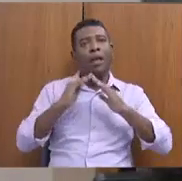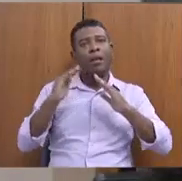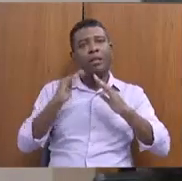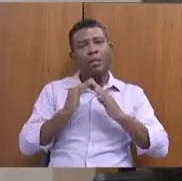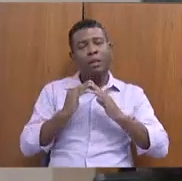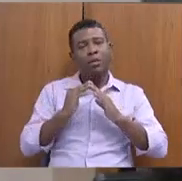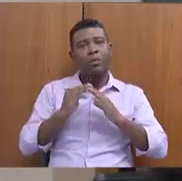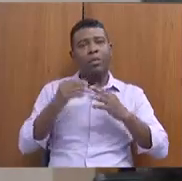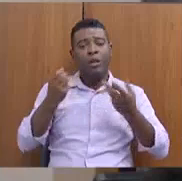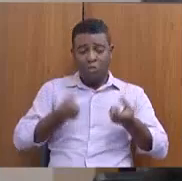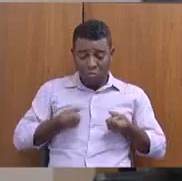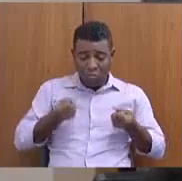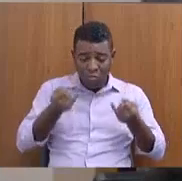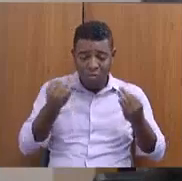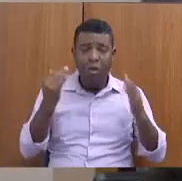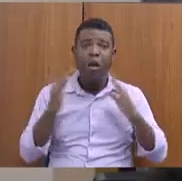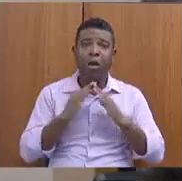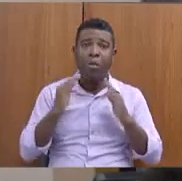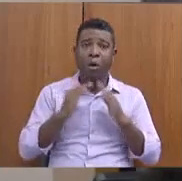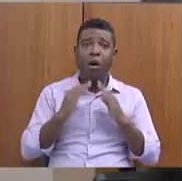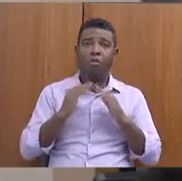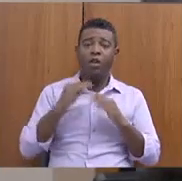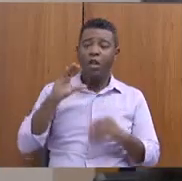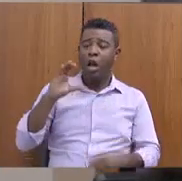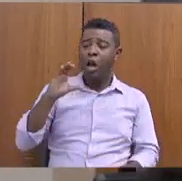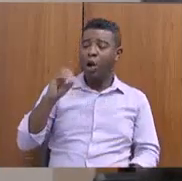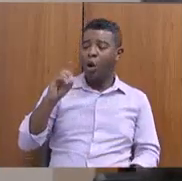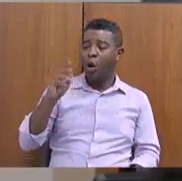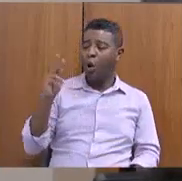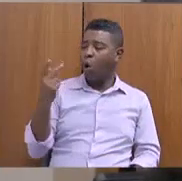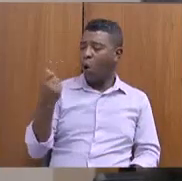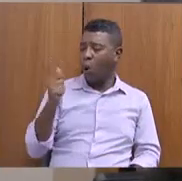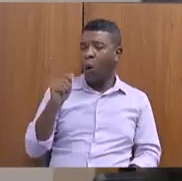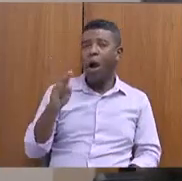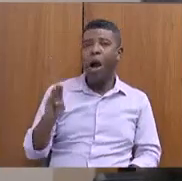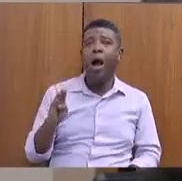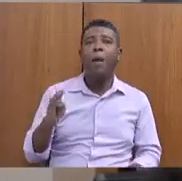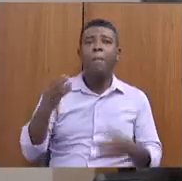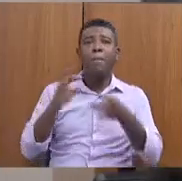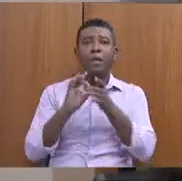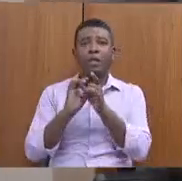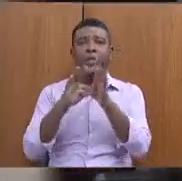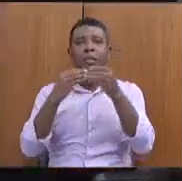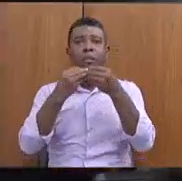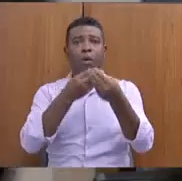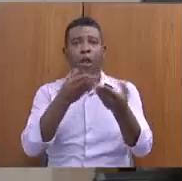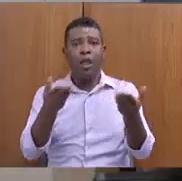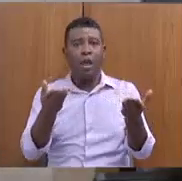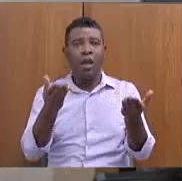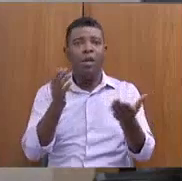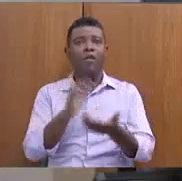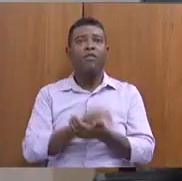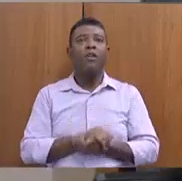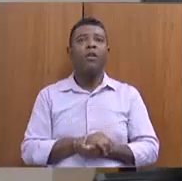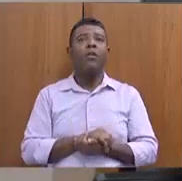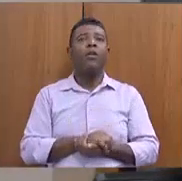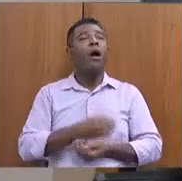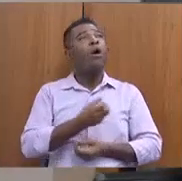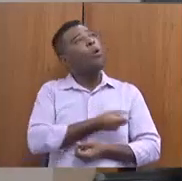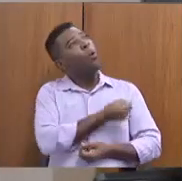imóveis da Coab colocado à disposição para alienação, número dos que já foram